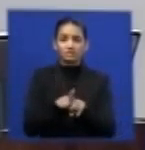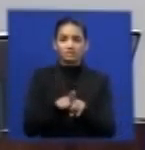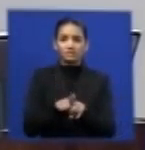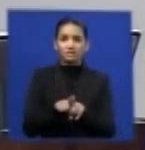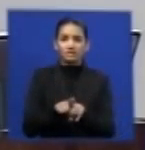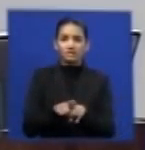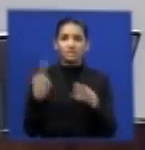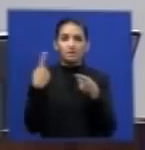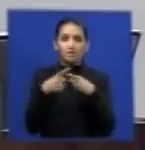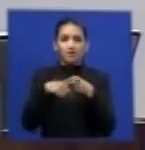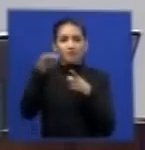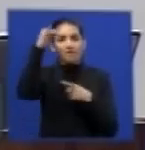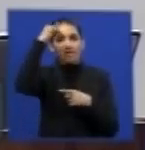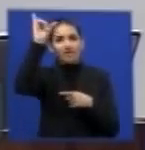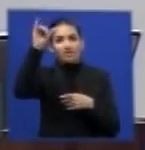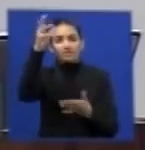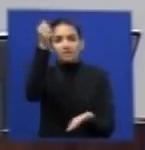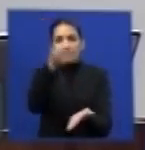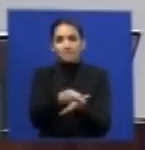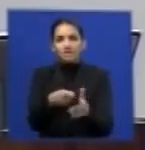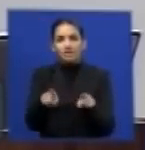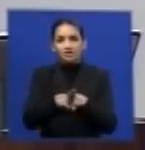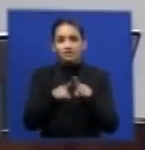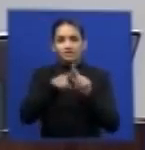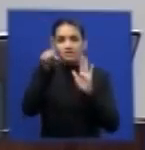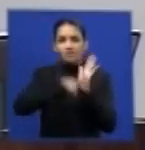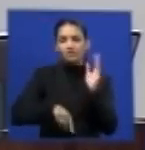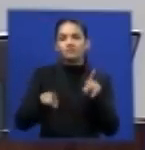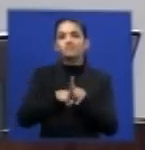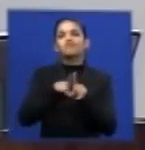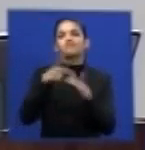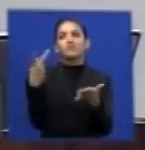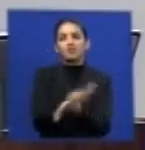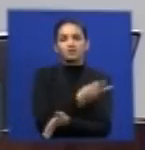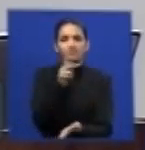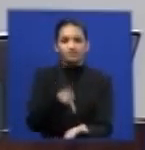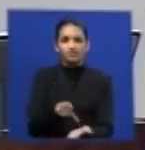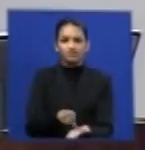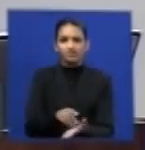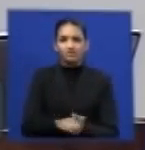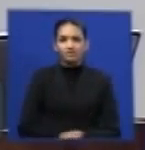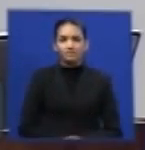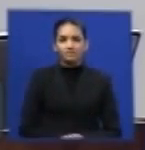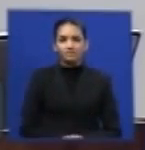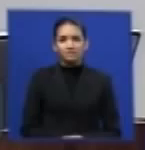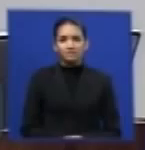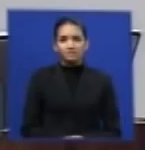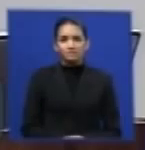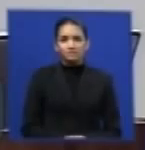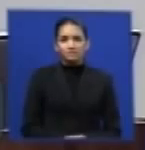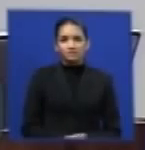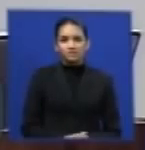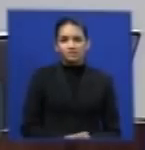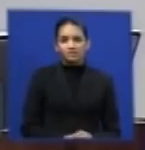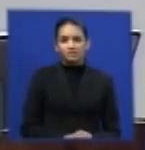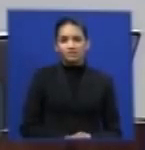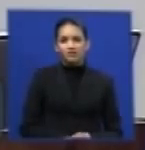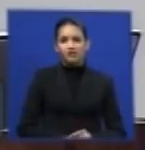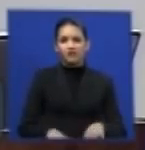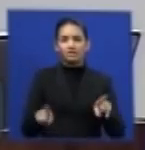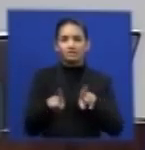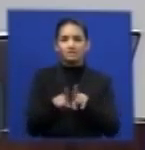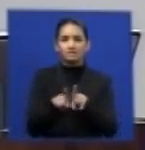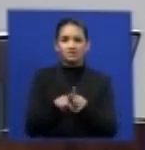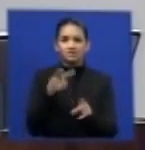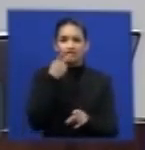eximir de tributos respectivos também é uma realidade é uma realidade necessidades na verdade nós